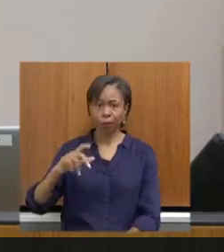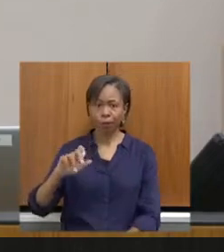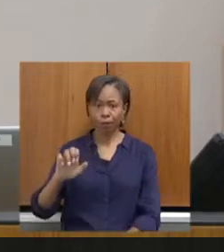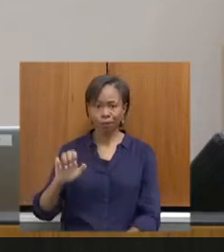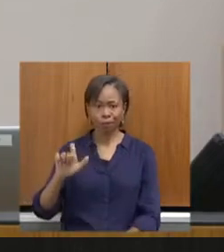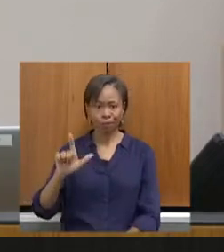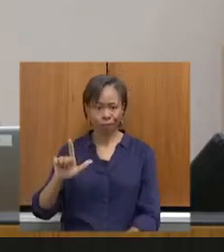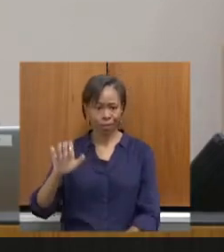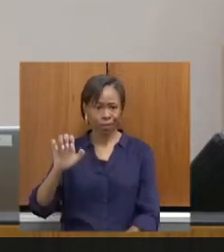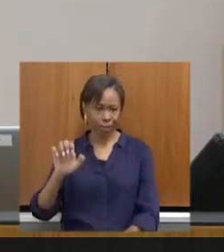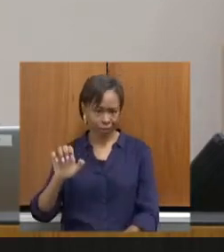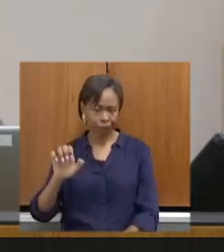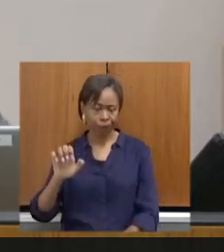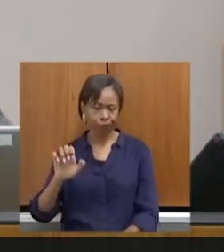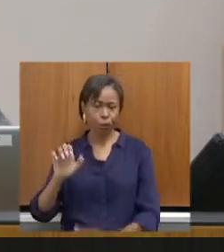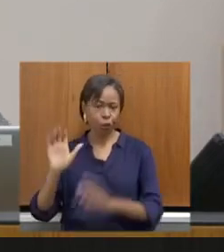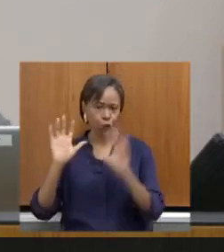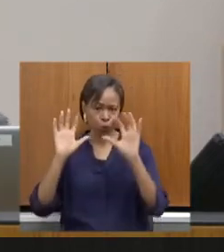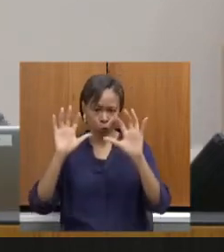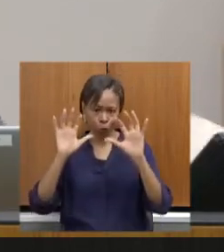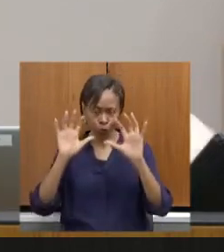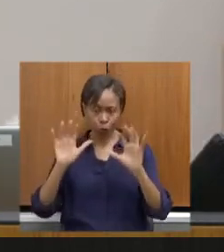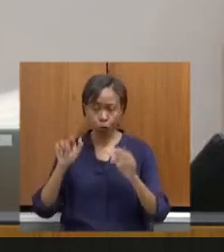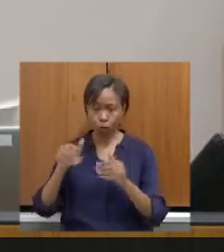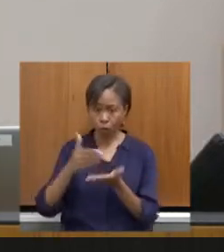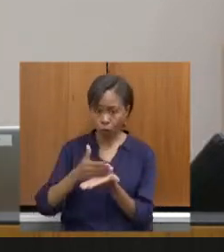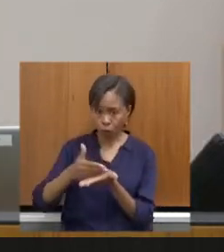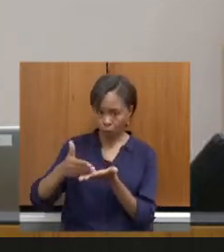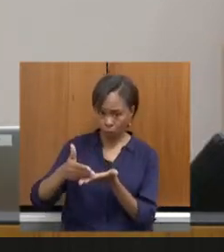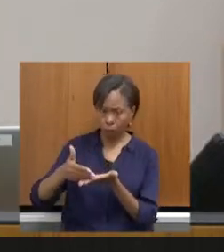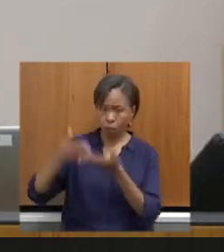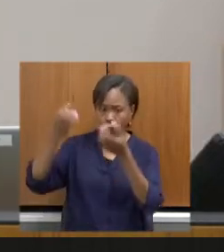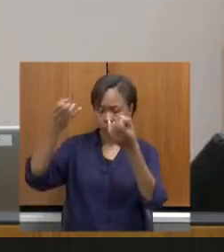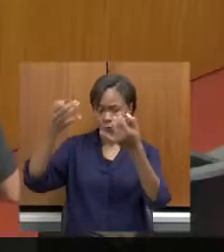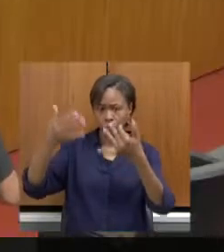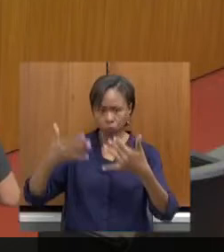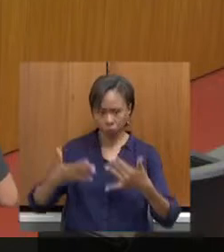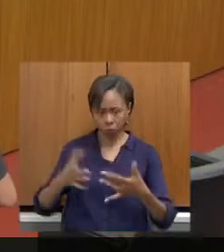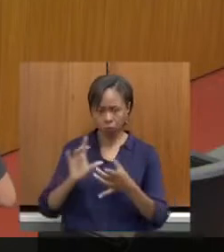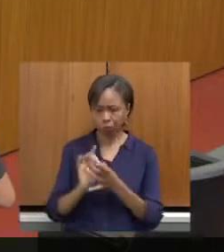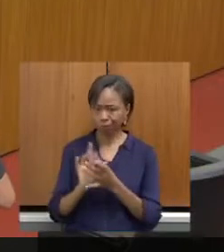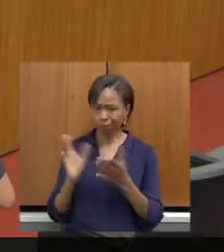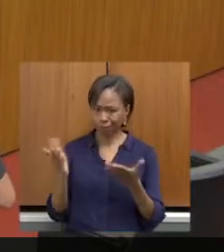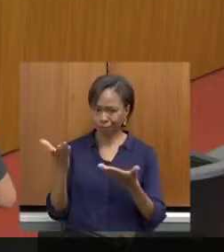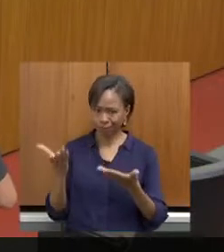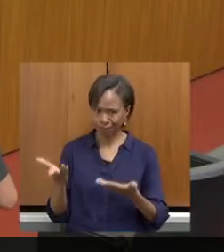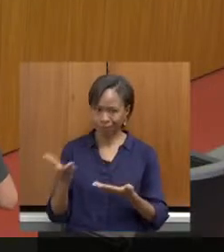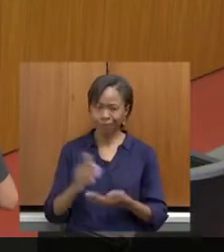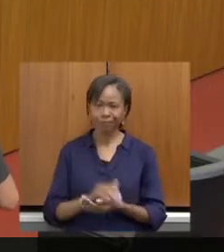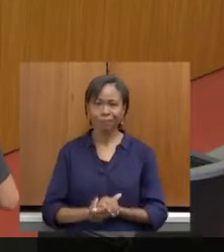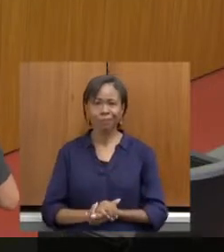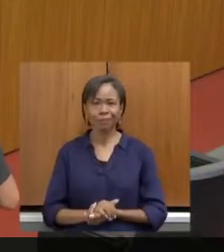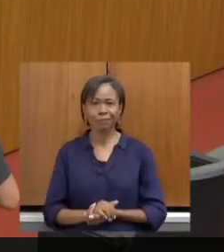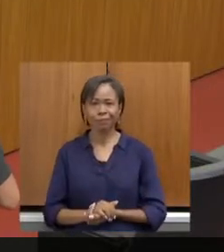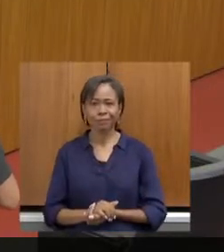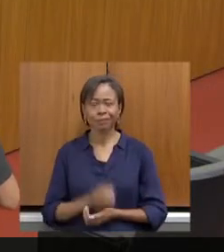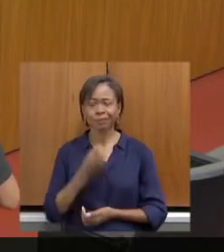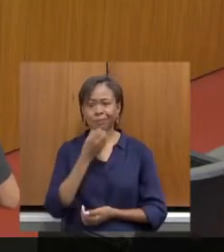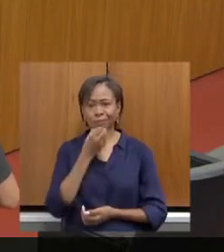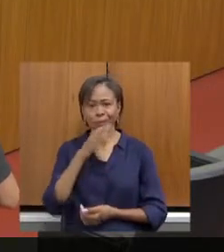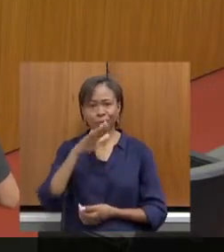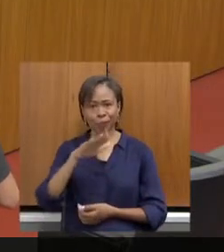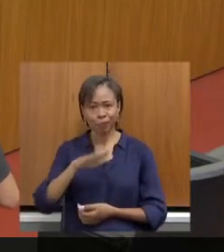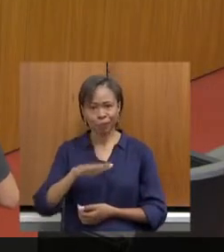para que ele possa iniciar as suas explanações. Com a palavra, Pelé. Boa tarde, presidente. Está ligado?